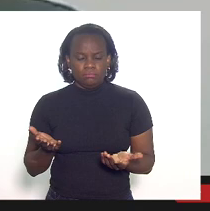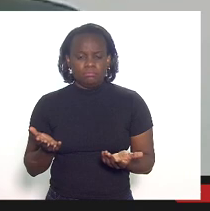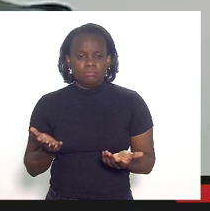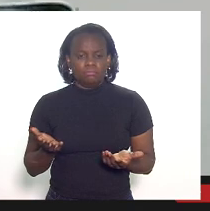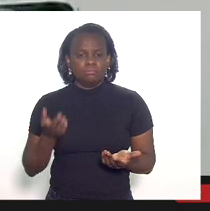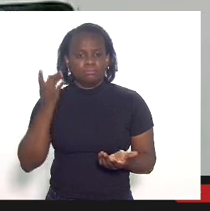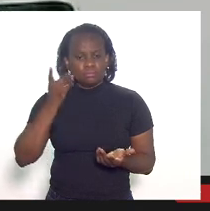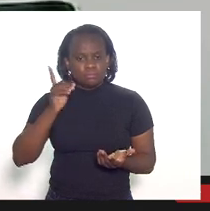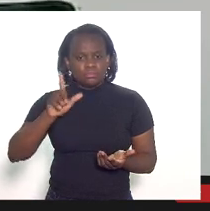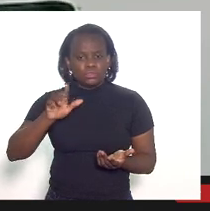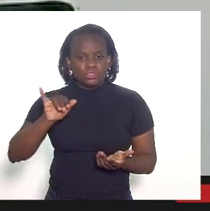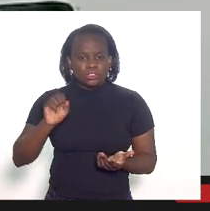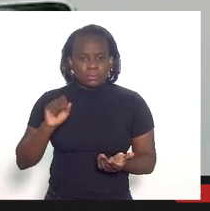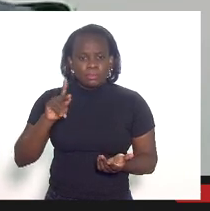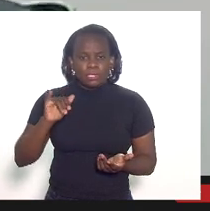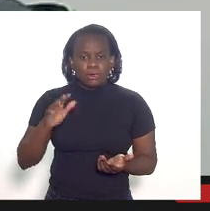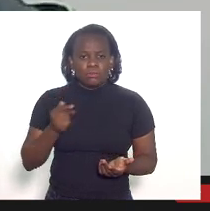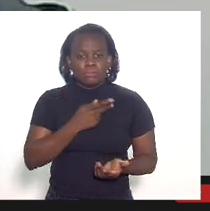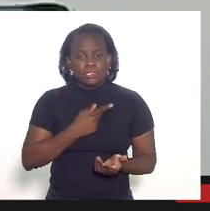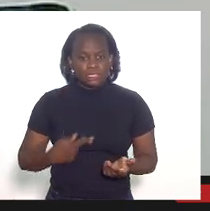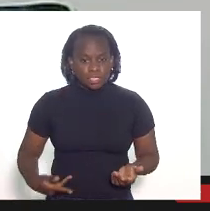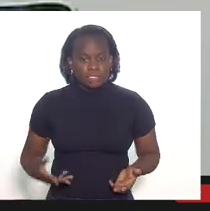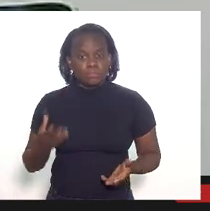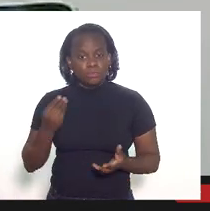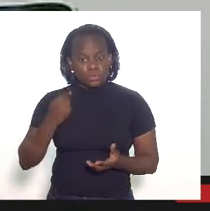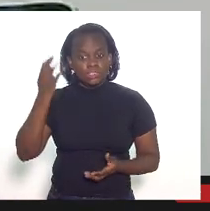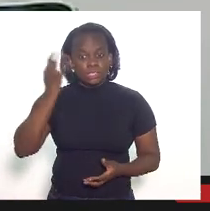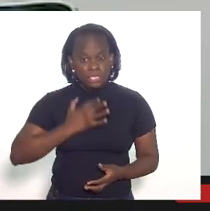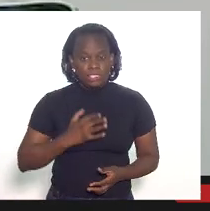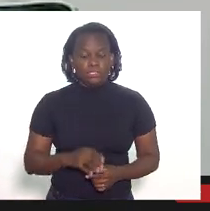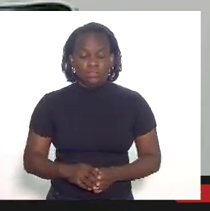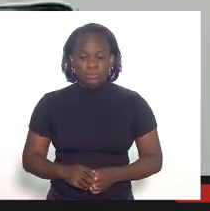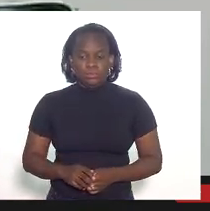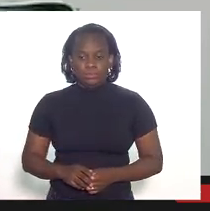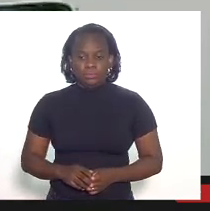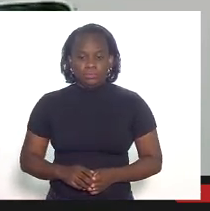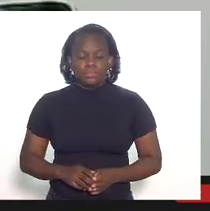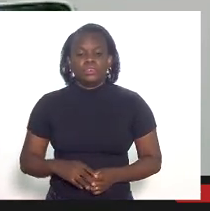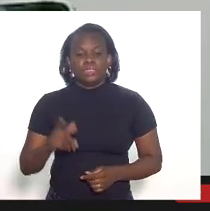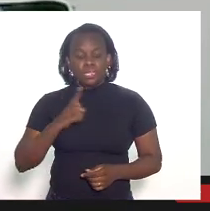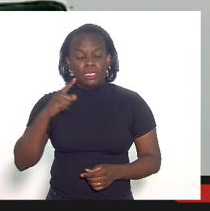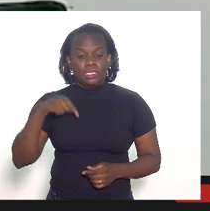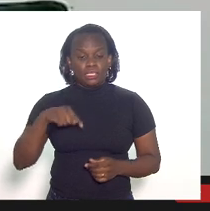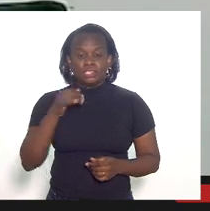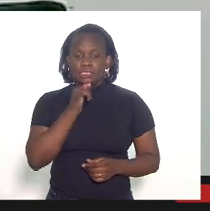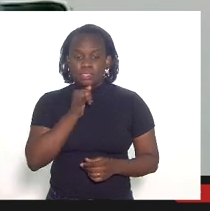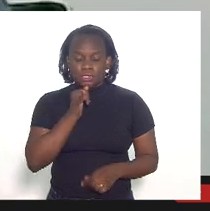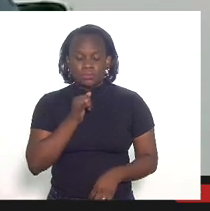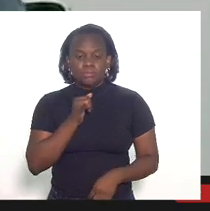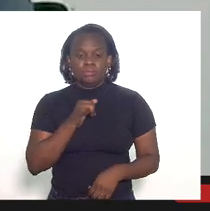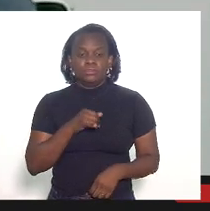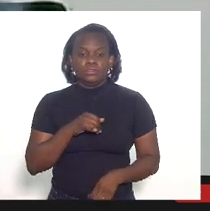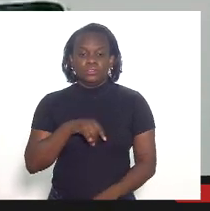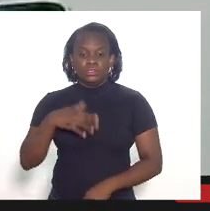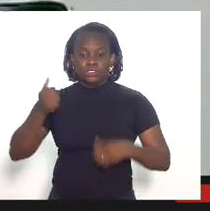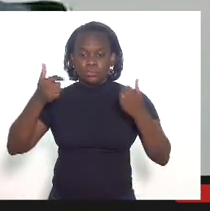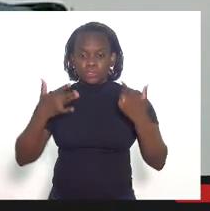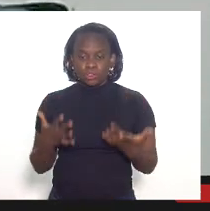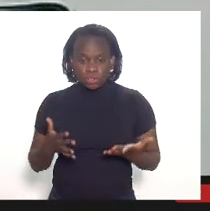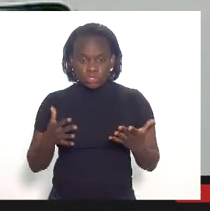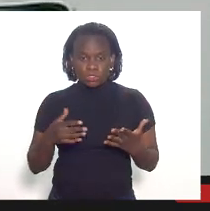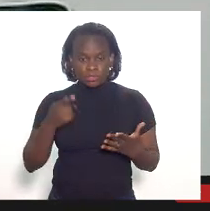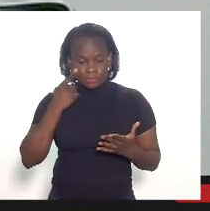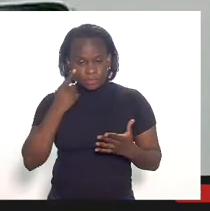deputado Luiz Paulo nosso presidente isso é muito sério nós temos aqui por exemplo quando nós falamos sobre o